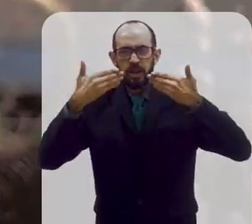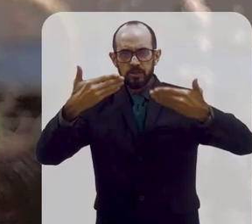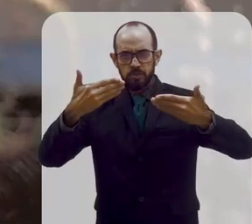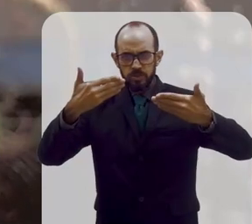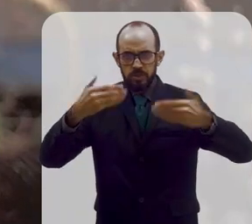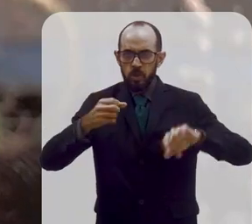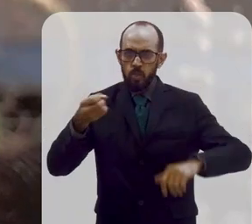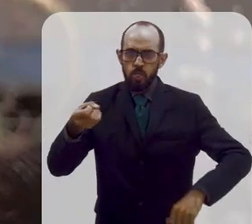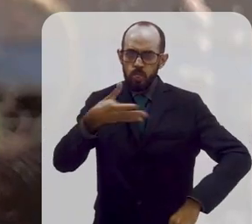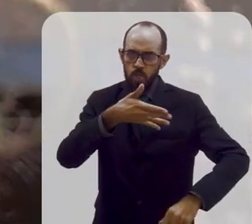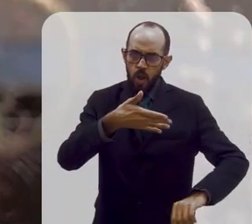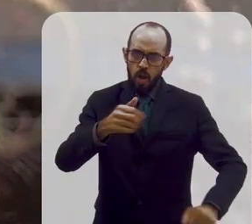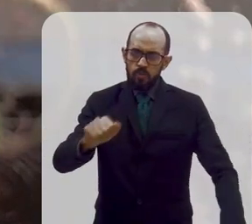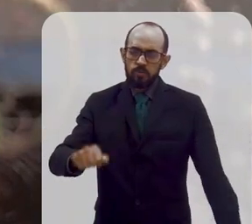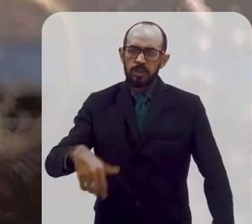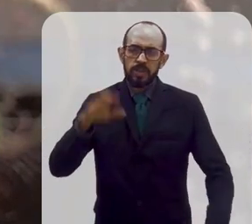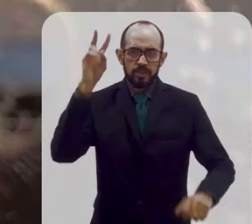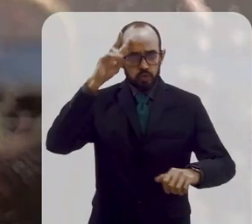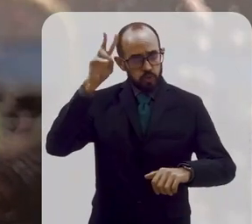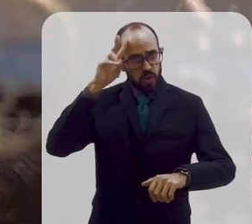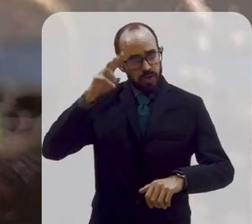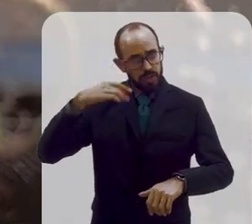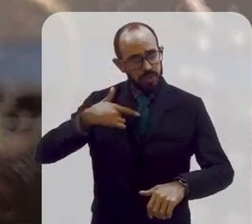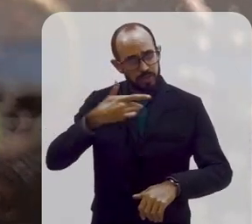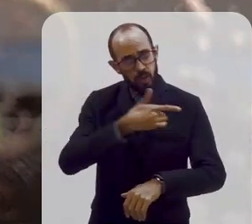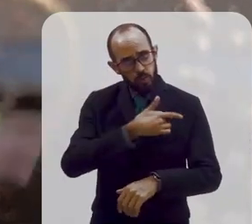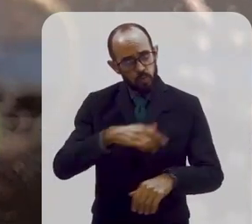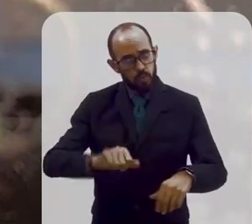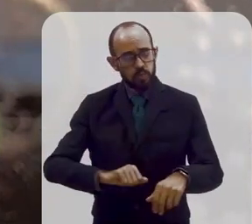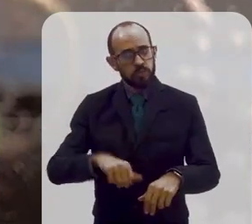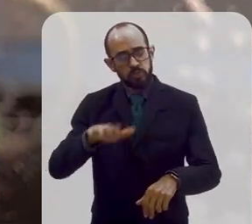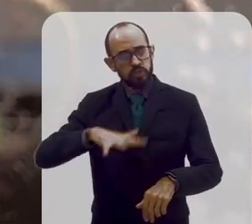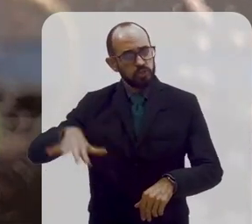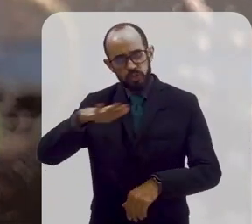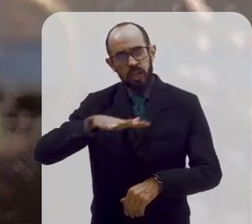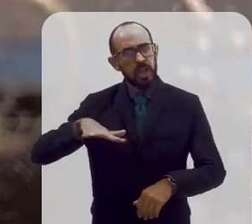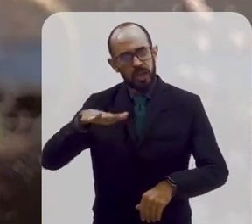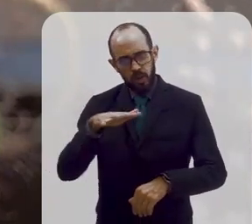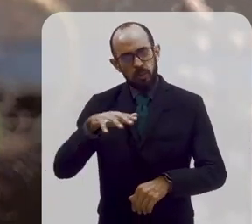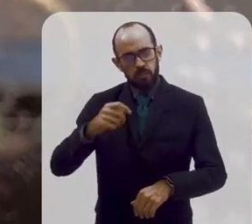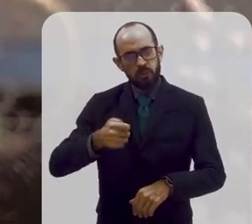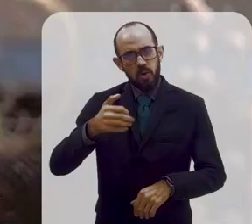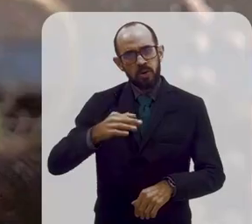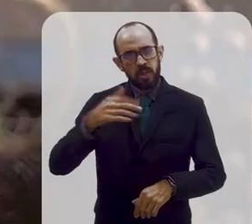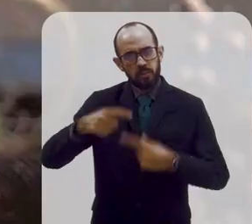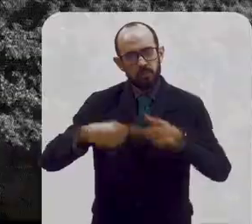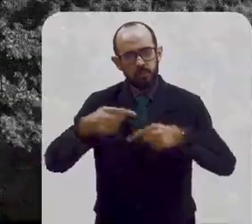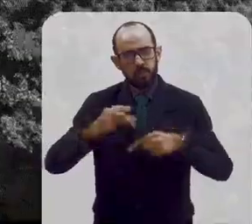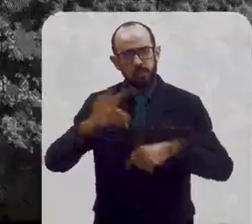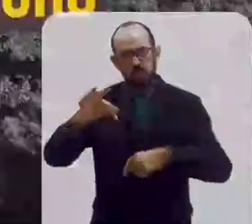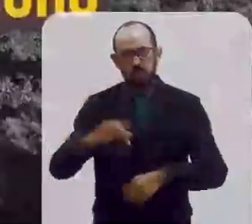falando sobre a história da saúde e também sobre saúde, de uma maneira geral, em breve.